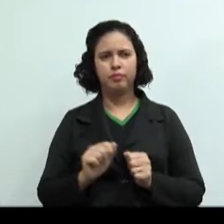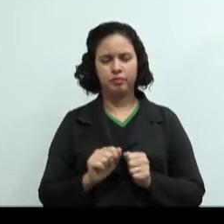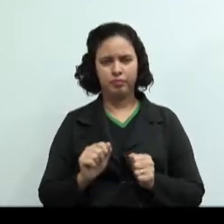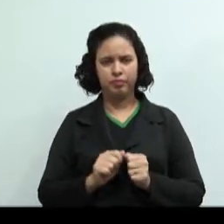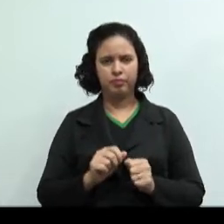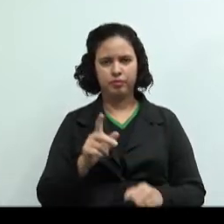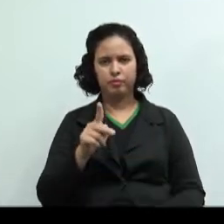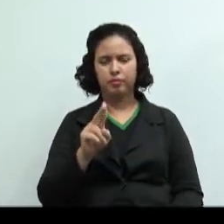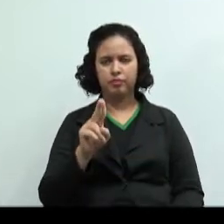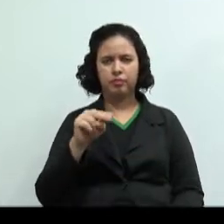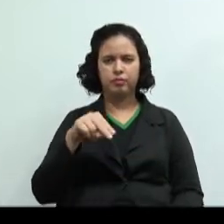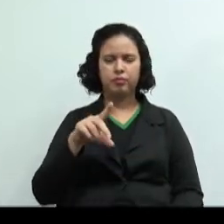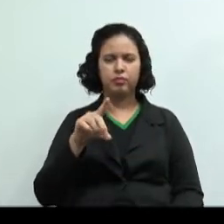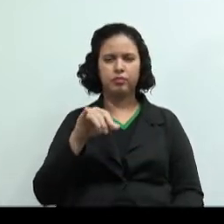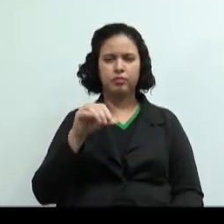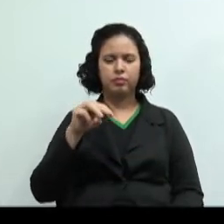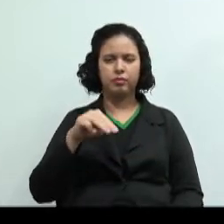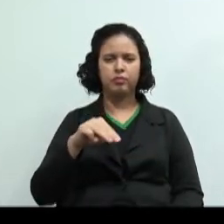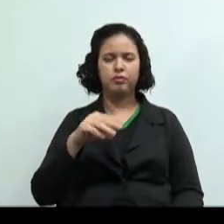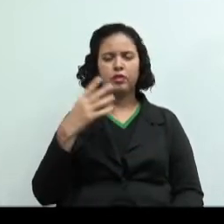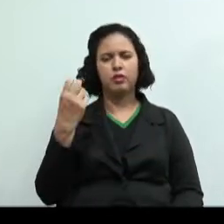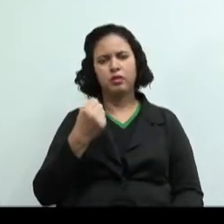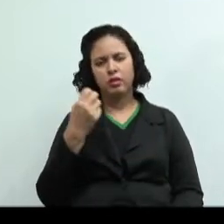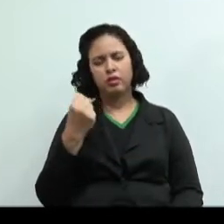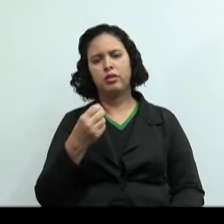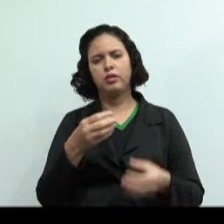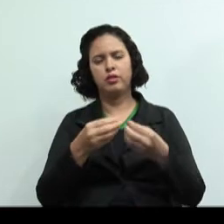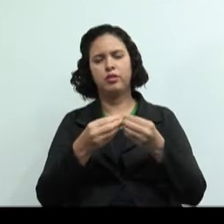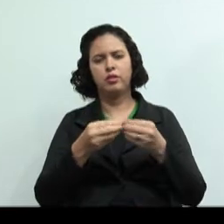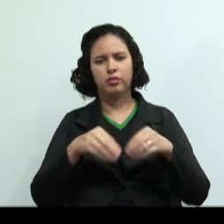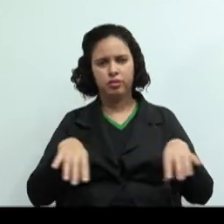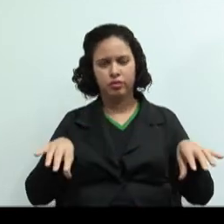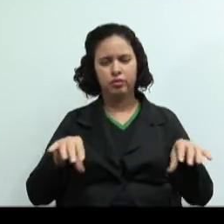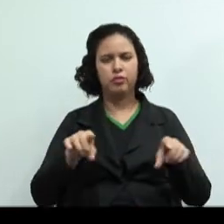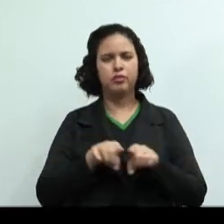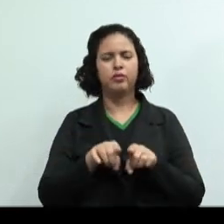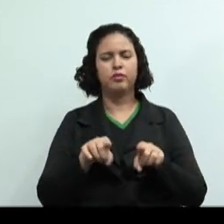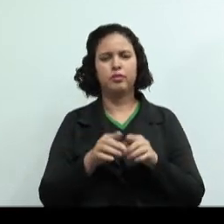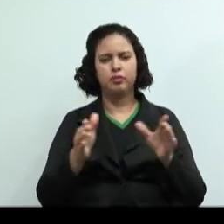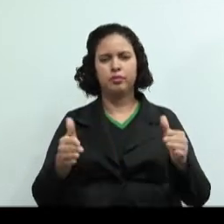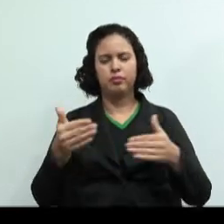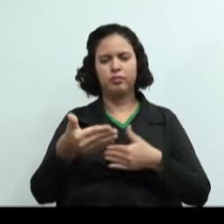são os custos diretos? Leite condensado, os ovos e a embalagem.